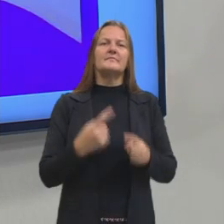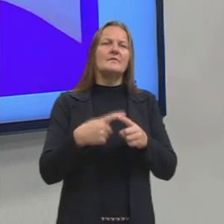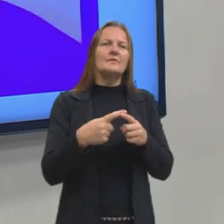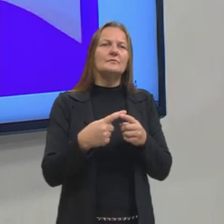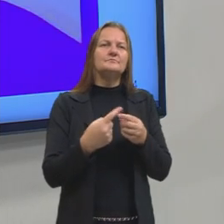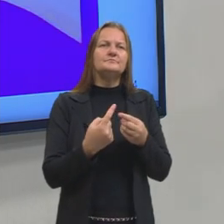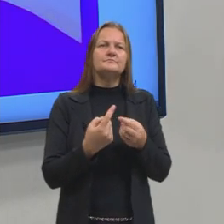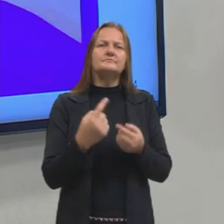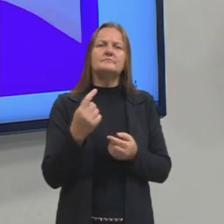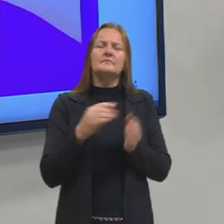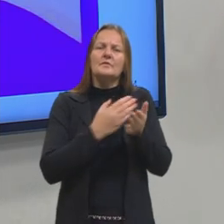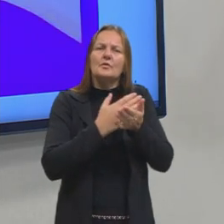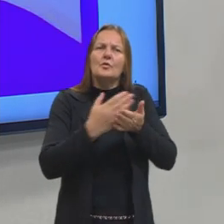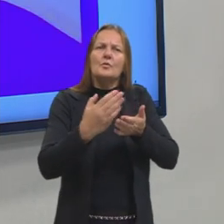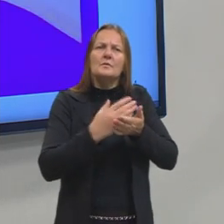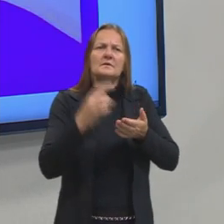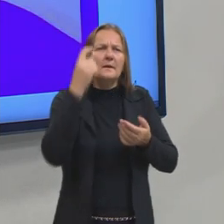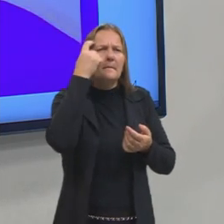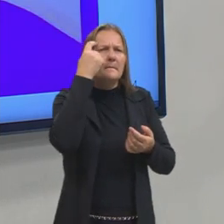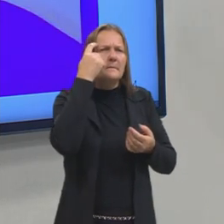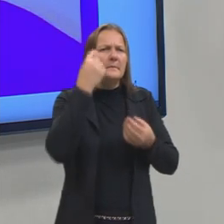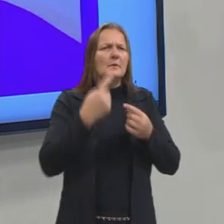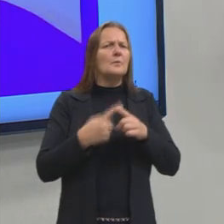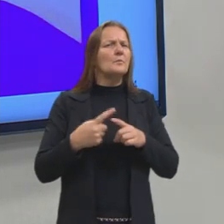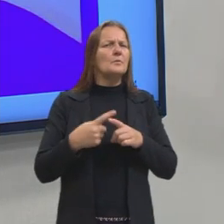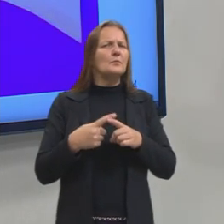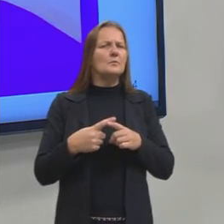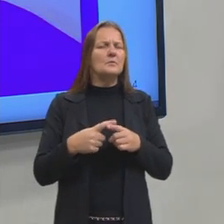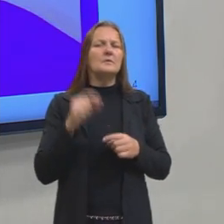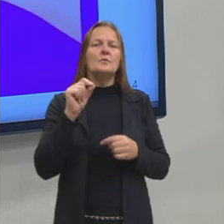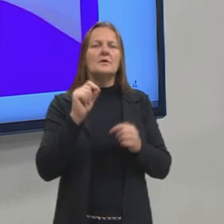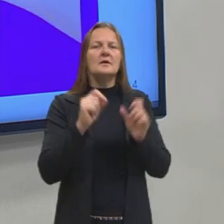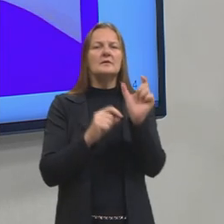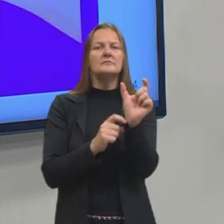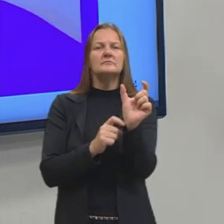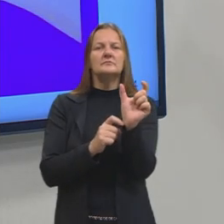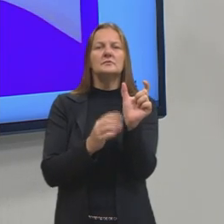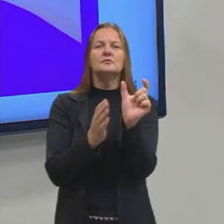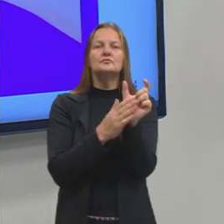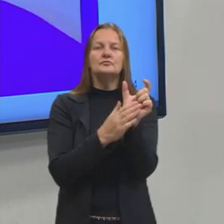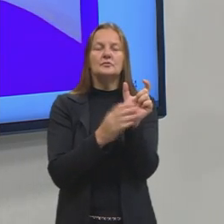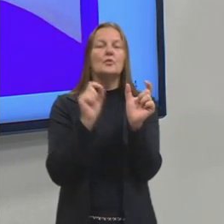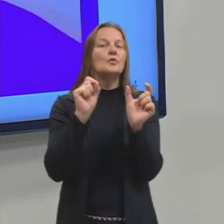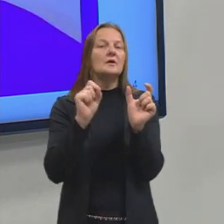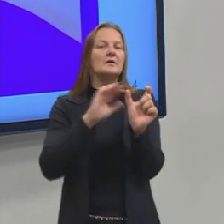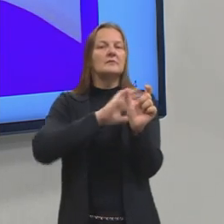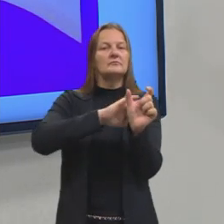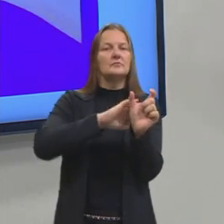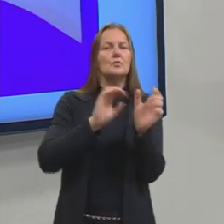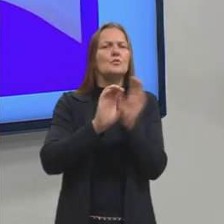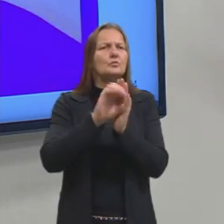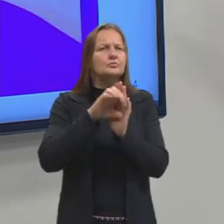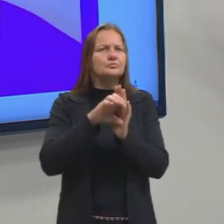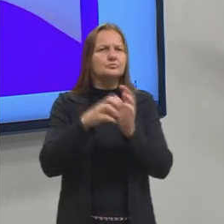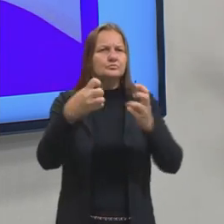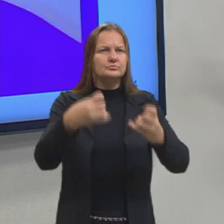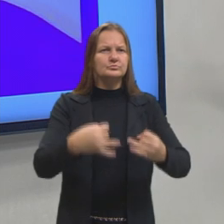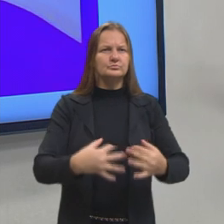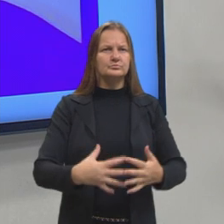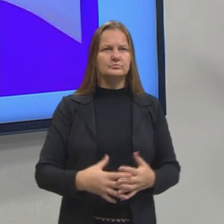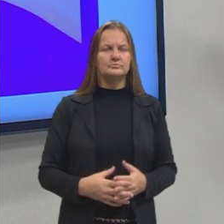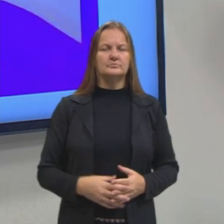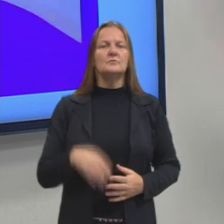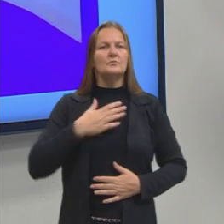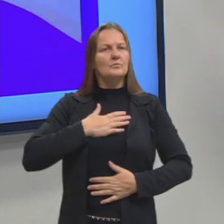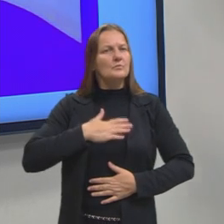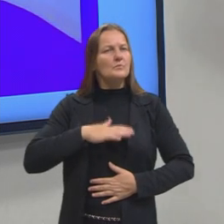e começar se perguntando sobre o que é denotação e o que é conotação. Se a gente for olhar com mais